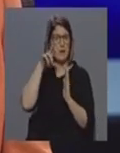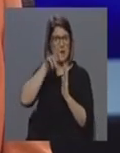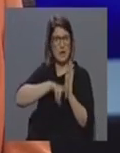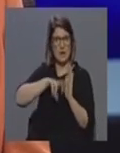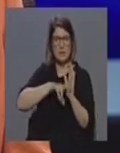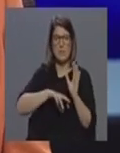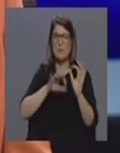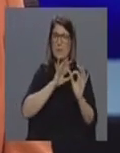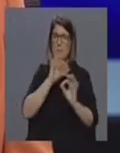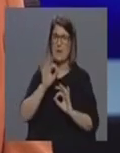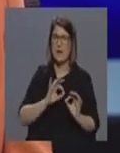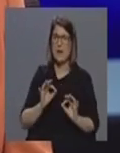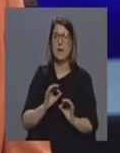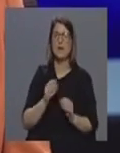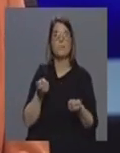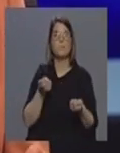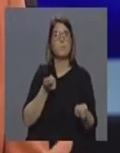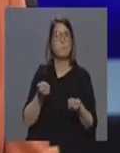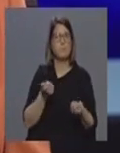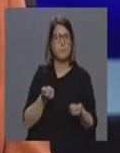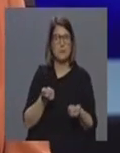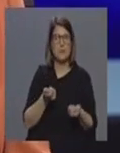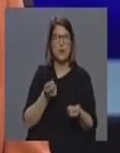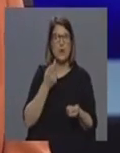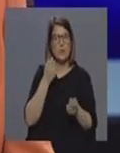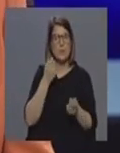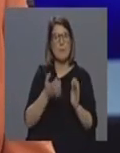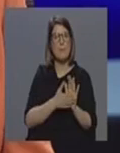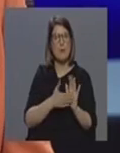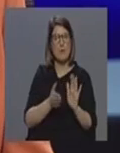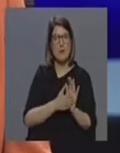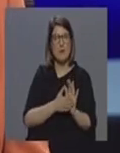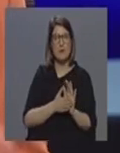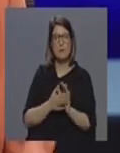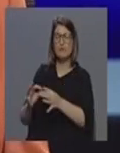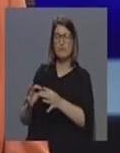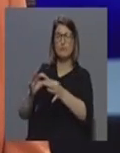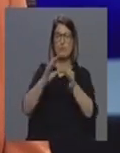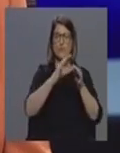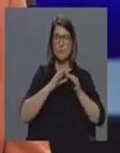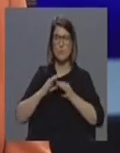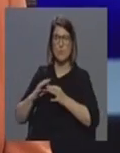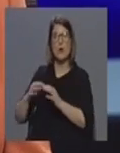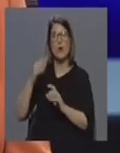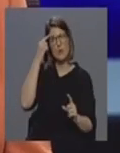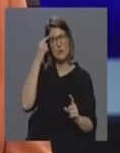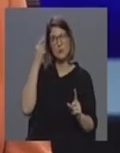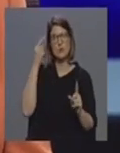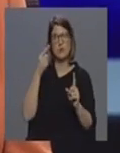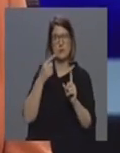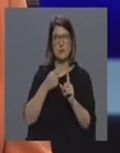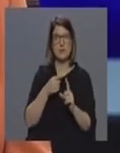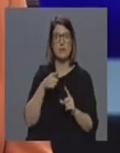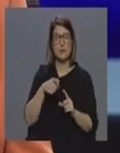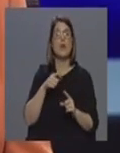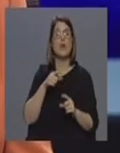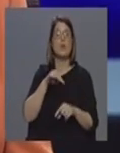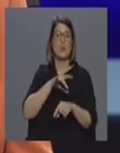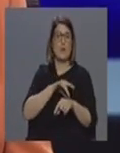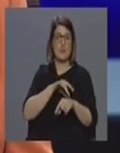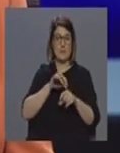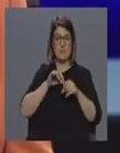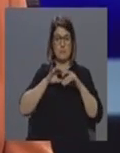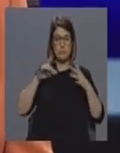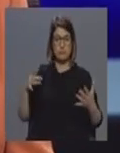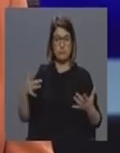apesar de toda esta organização e de estarmos como se verificou hoje aqui todos em sintonia para conseguir vencer esta pandemia ela